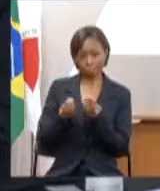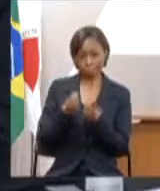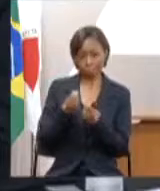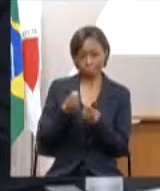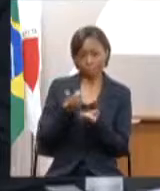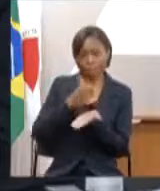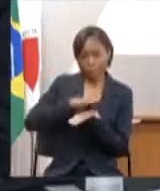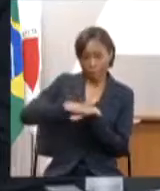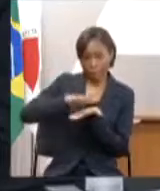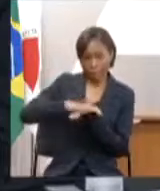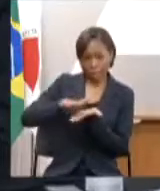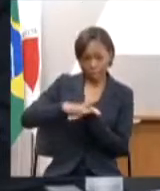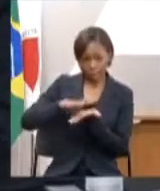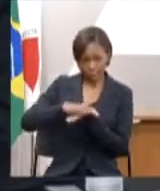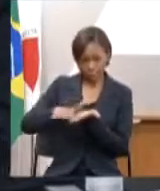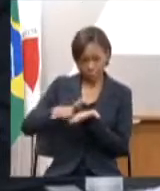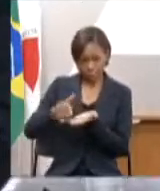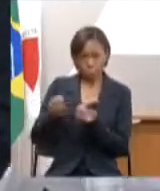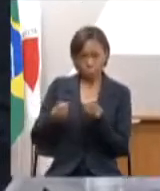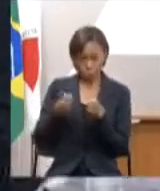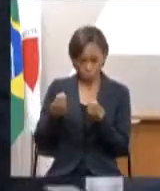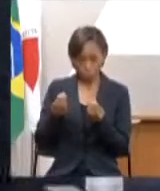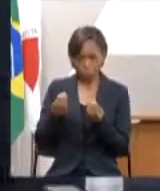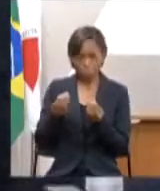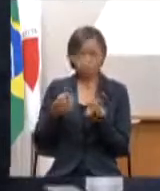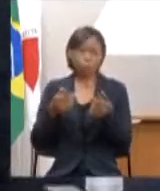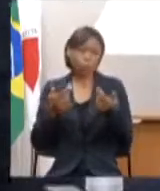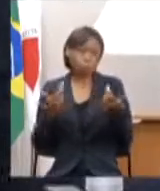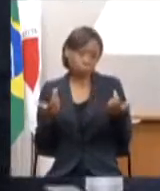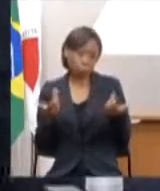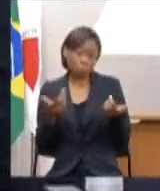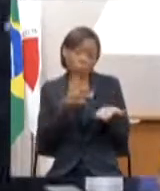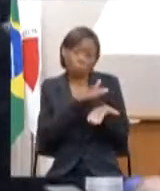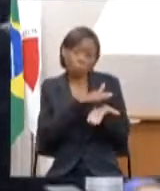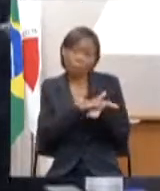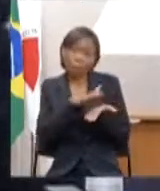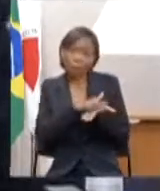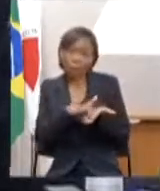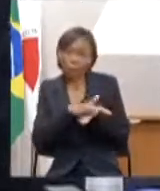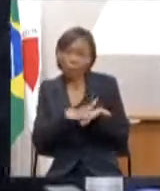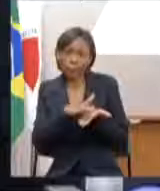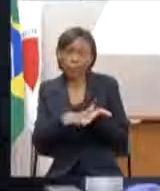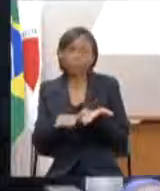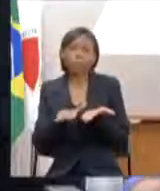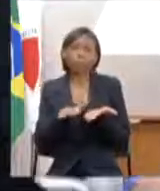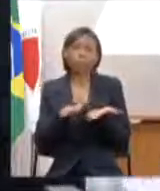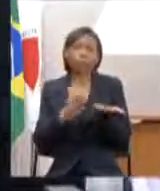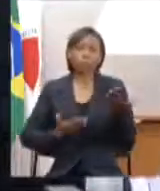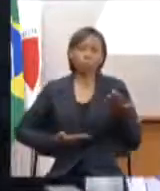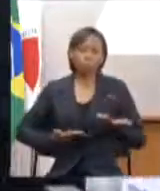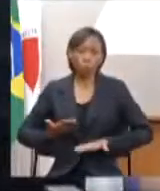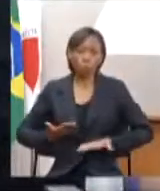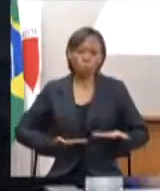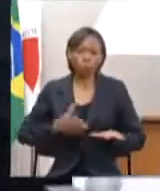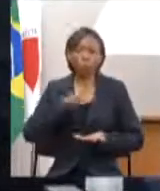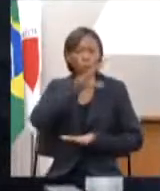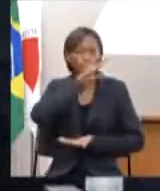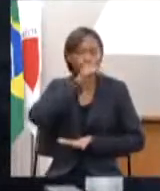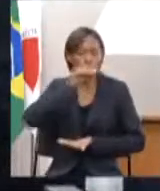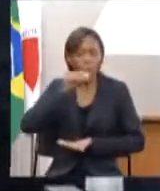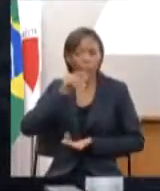aplicado, seja desde o gasto de pessoal até